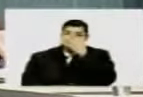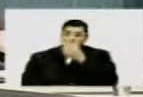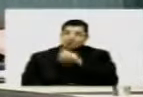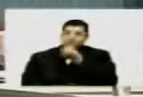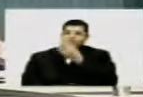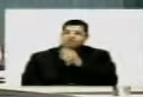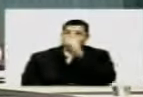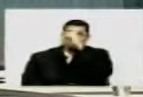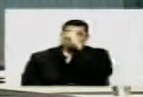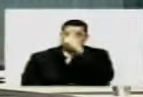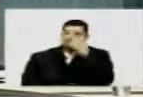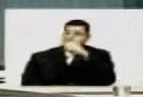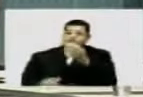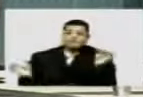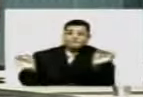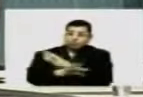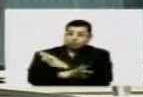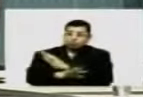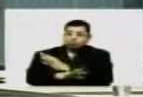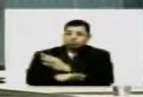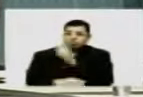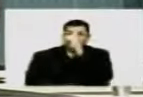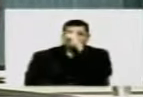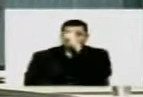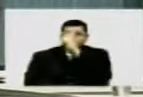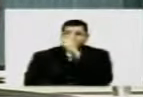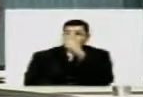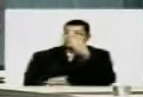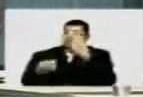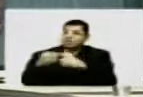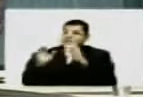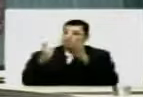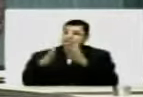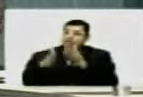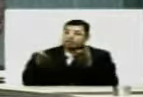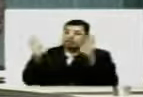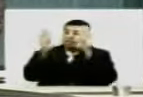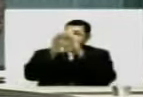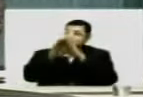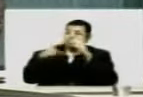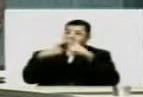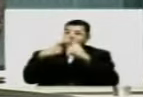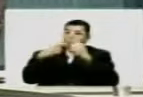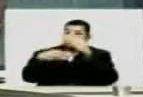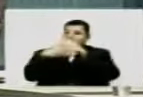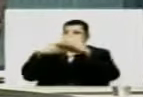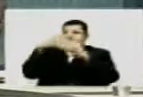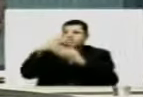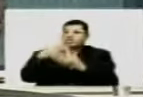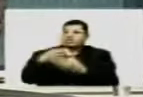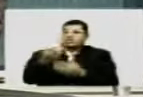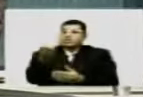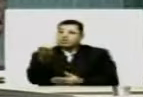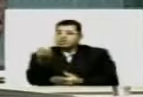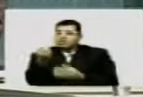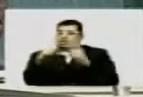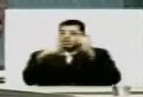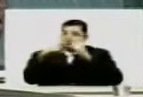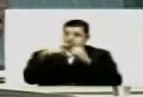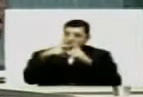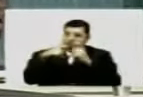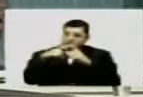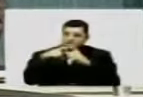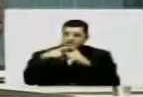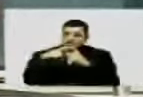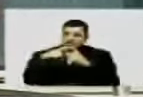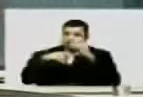o hospital não está pronto, o hospital de guarnição está prestes a fechar, os seis médicos